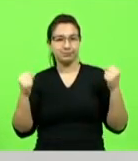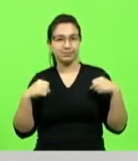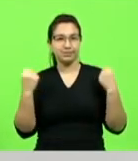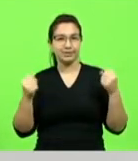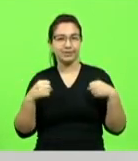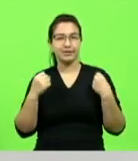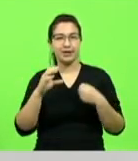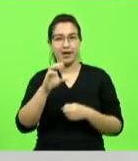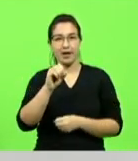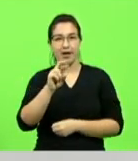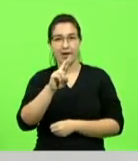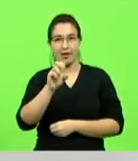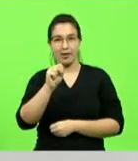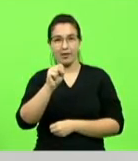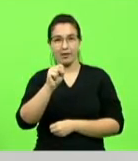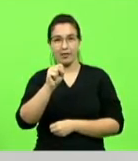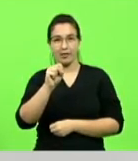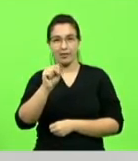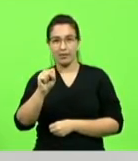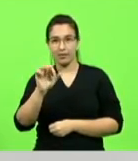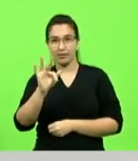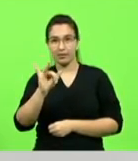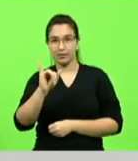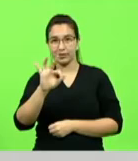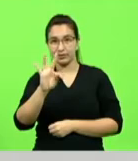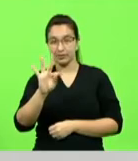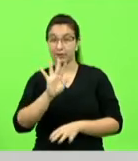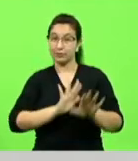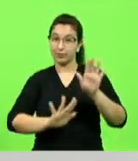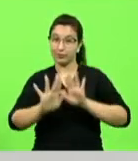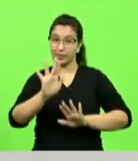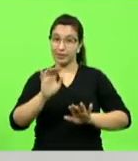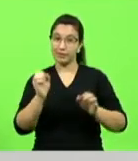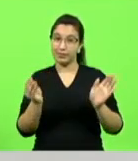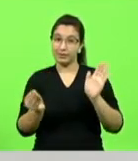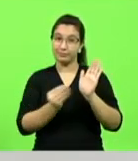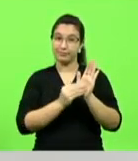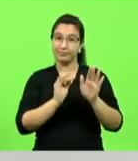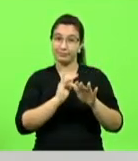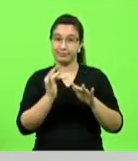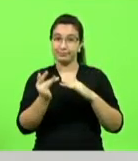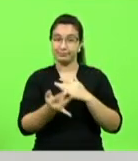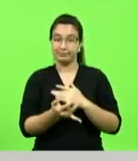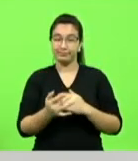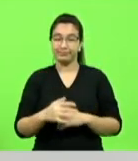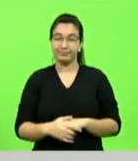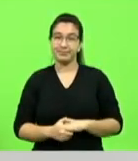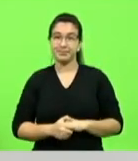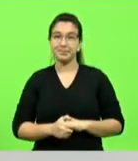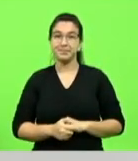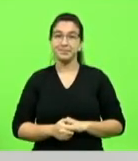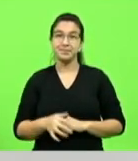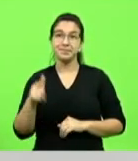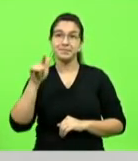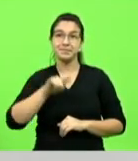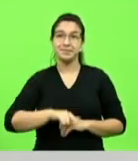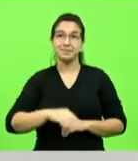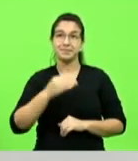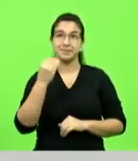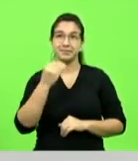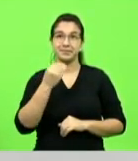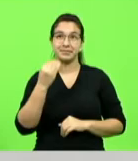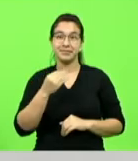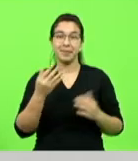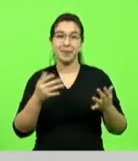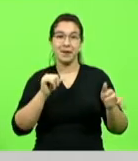cuidado com o que possa nas suas redes sociais nem aproveitando esse momento para fazer harmonização facial